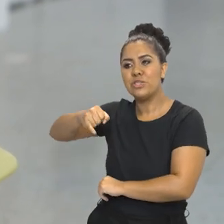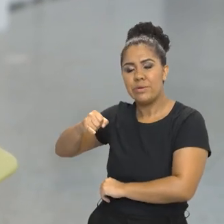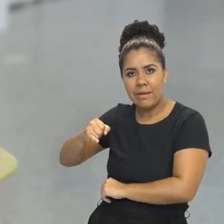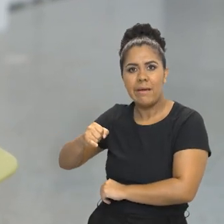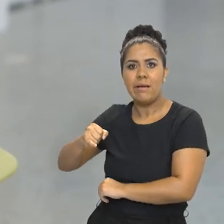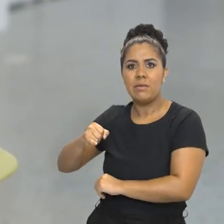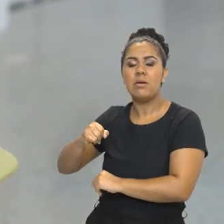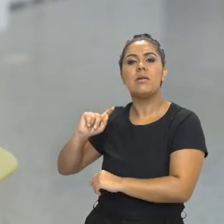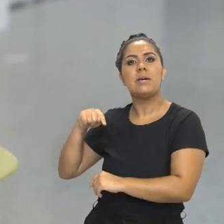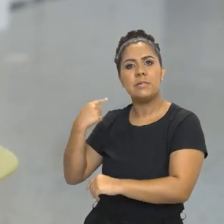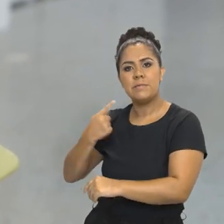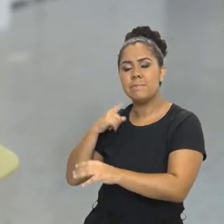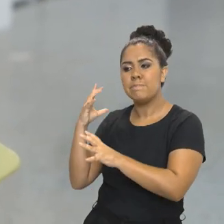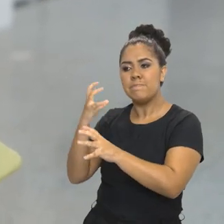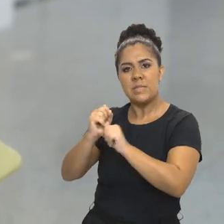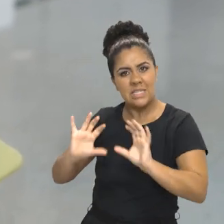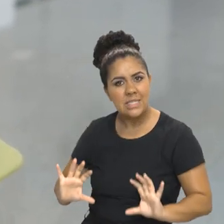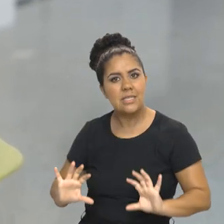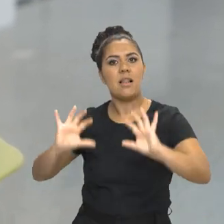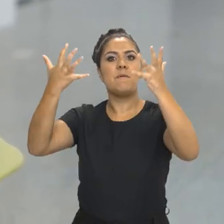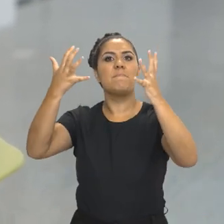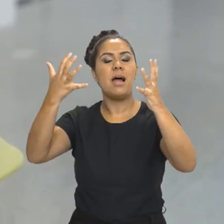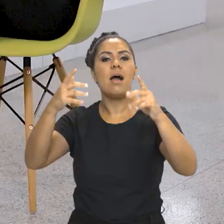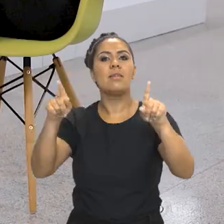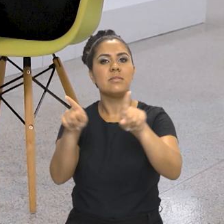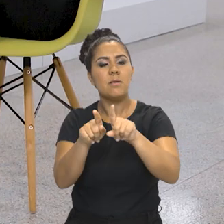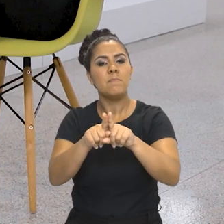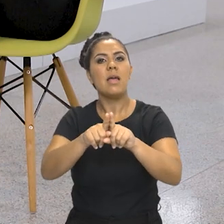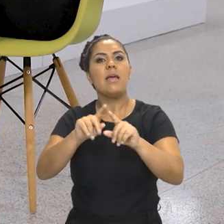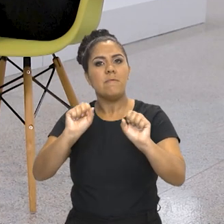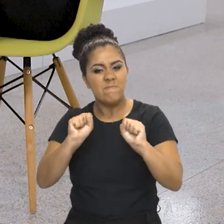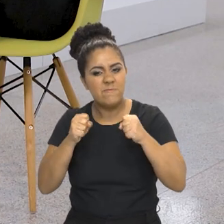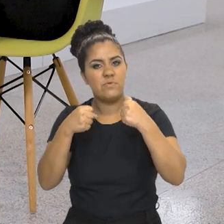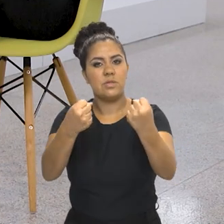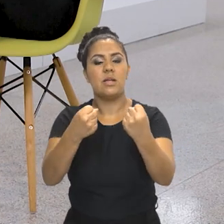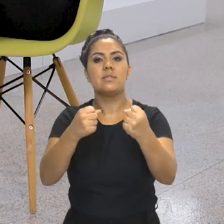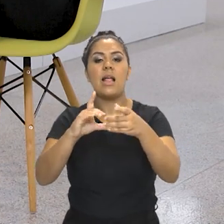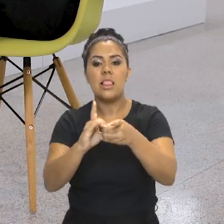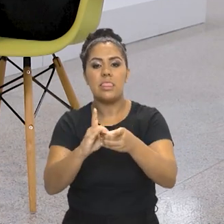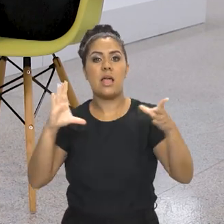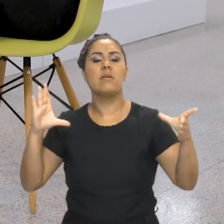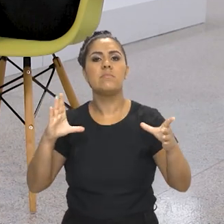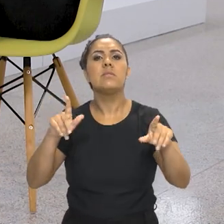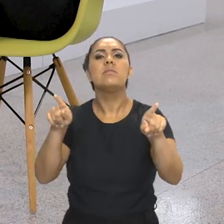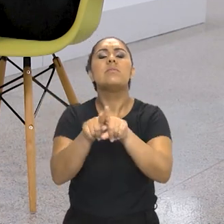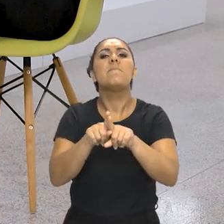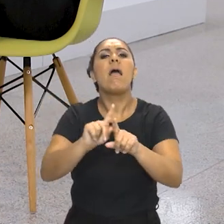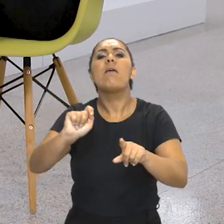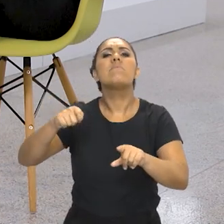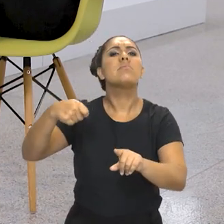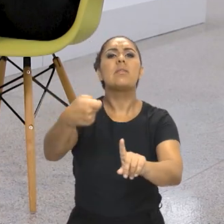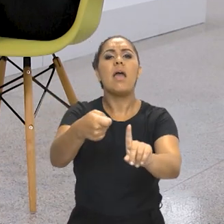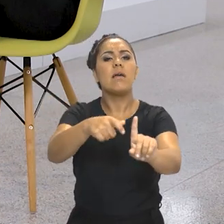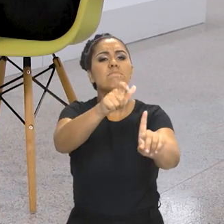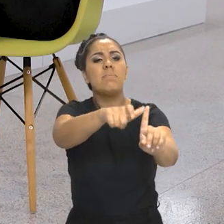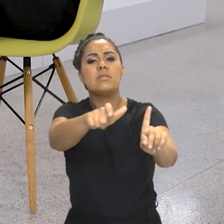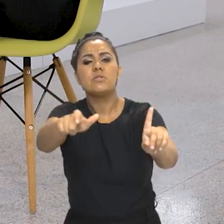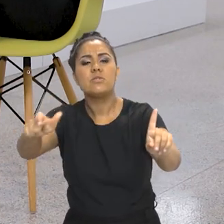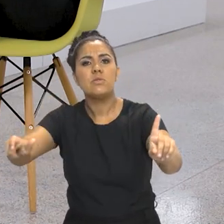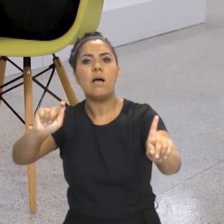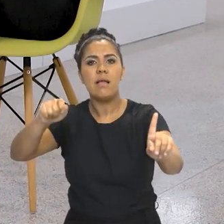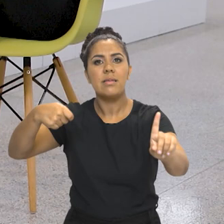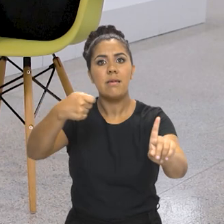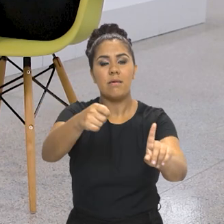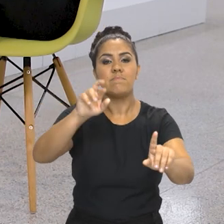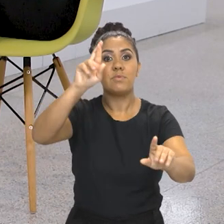anos, de celebrar e de fortalecer a nossa democracia. E discutindo quem são essas pessoas, que são